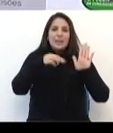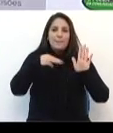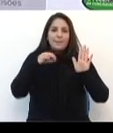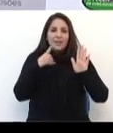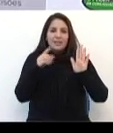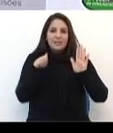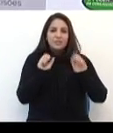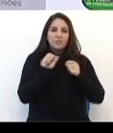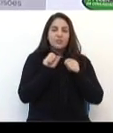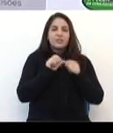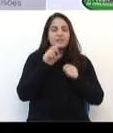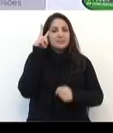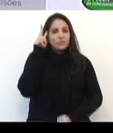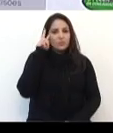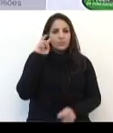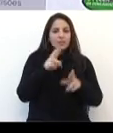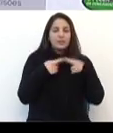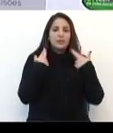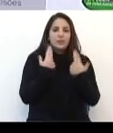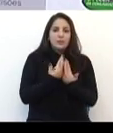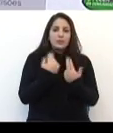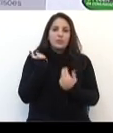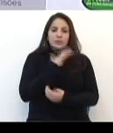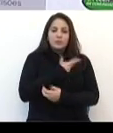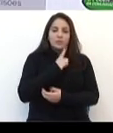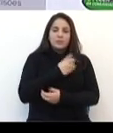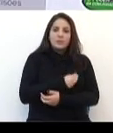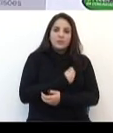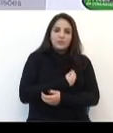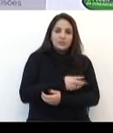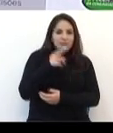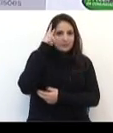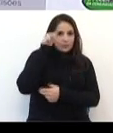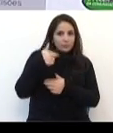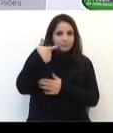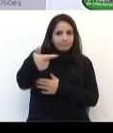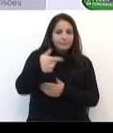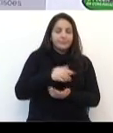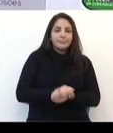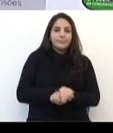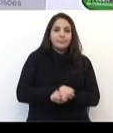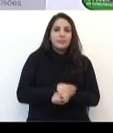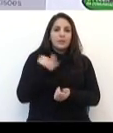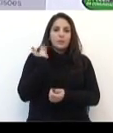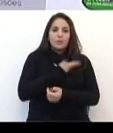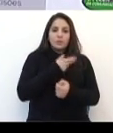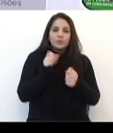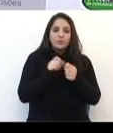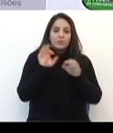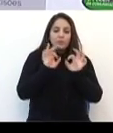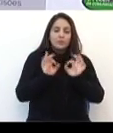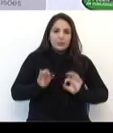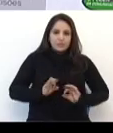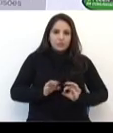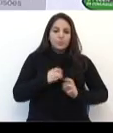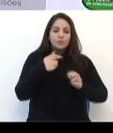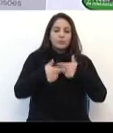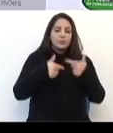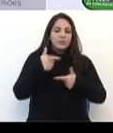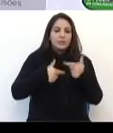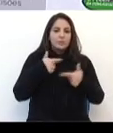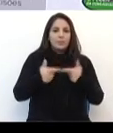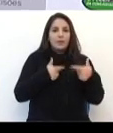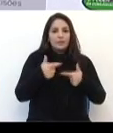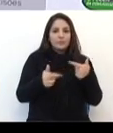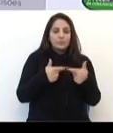partir de segunda-feira, nessa reunião que nós teremos, então, na segunda-feira que vem. Para que a gente faça todo um planejamento do trabalho